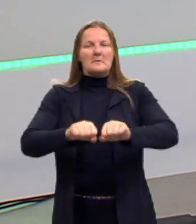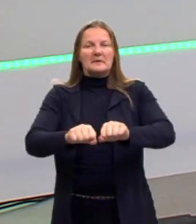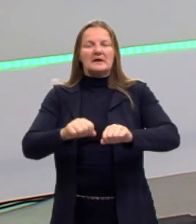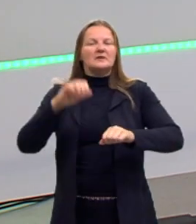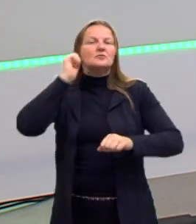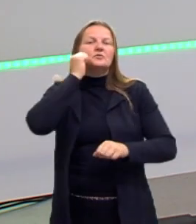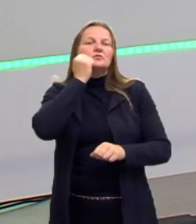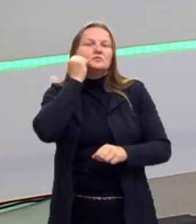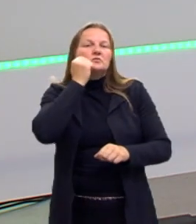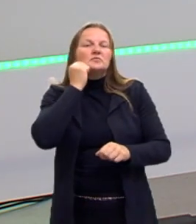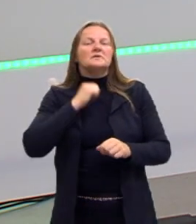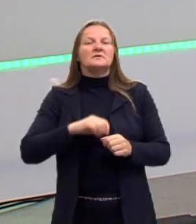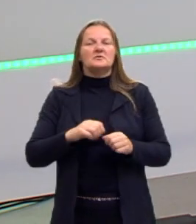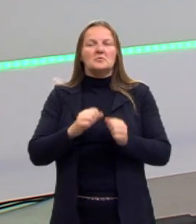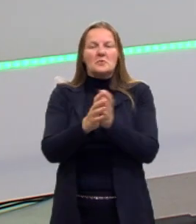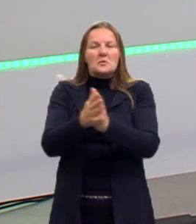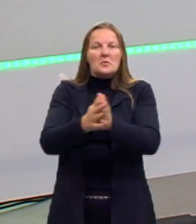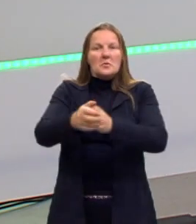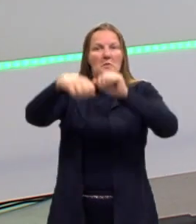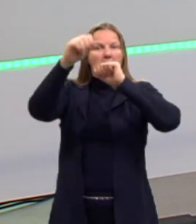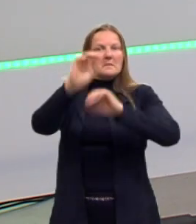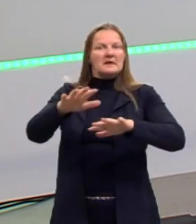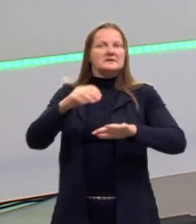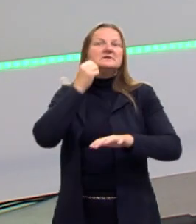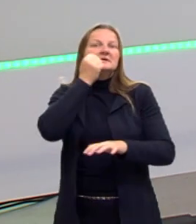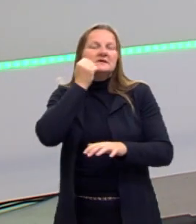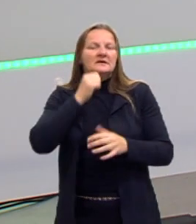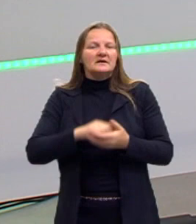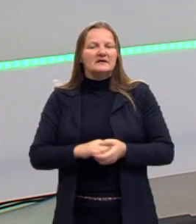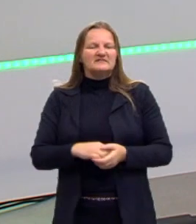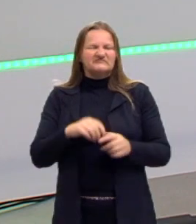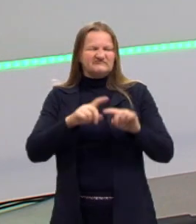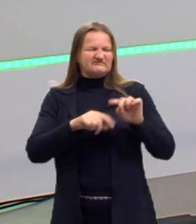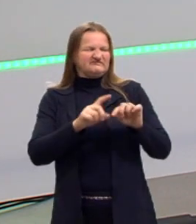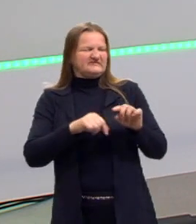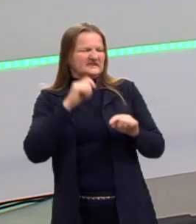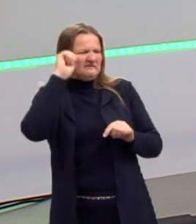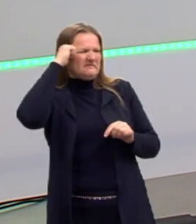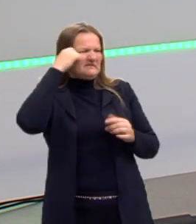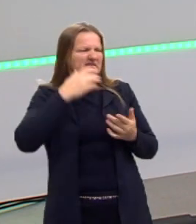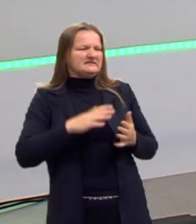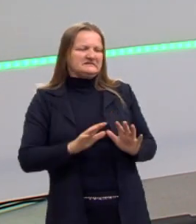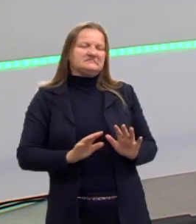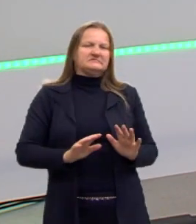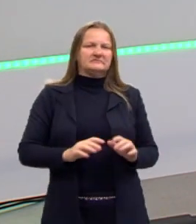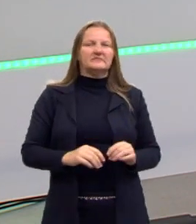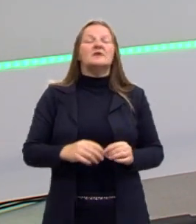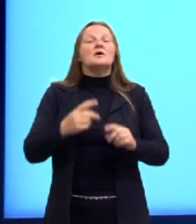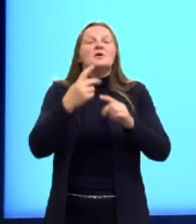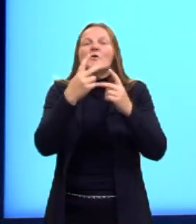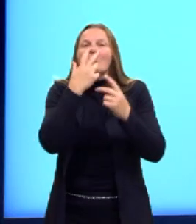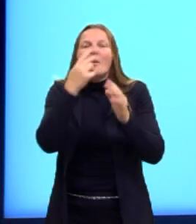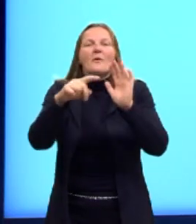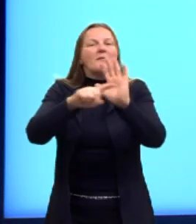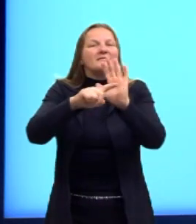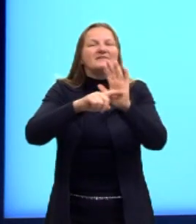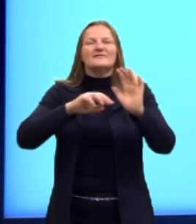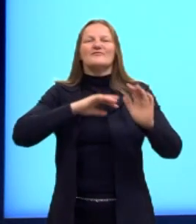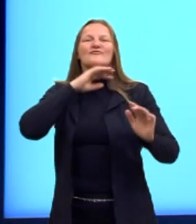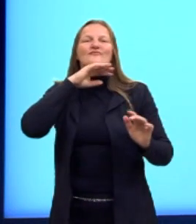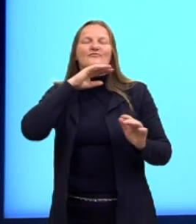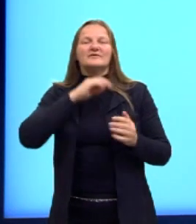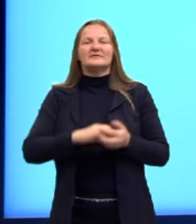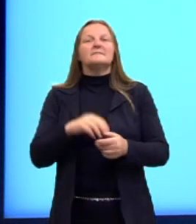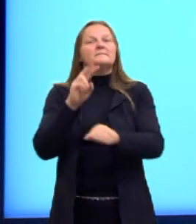magia negra e a coisa está preta. A gente tem ali nas explicações outros termos que a gente pode